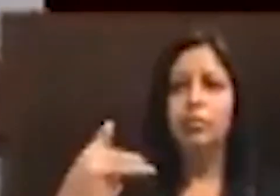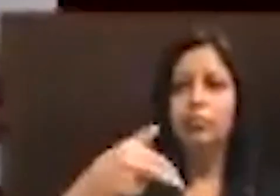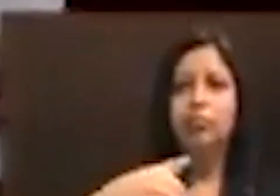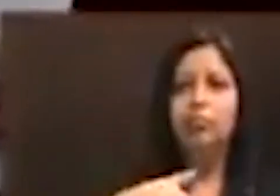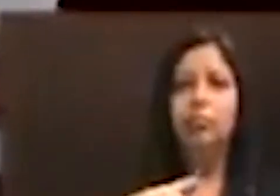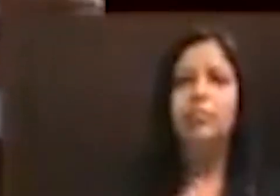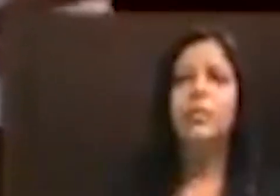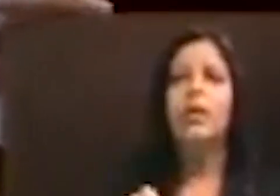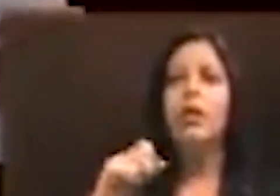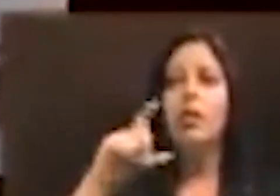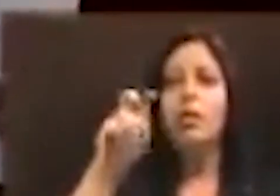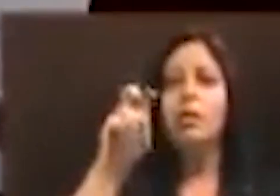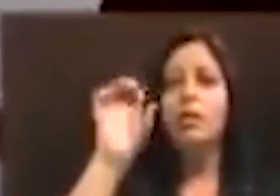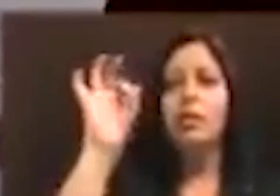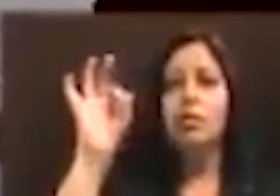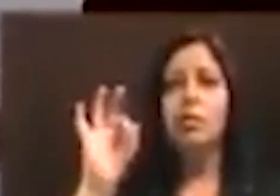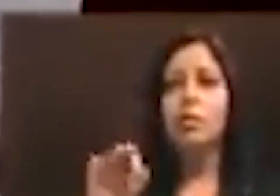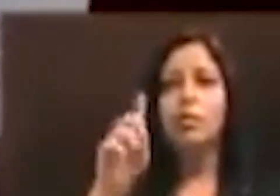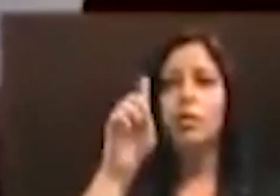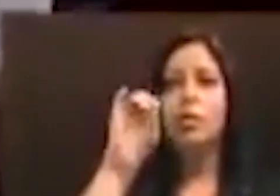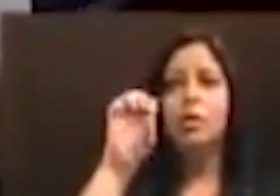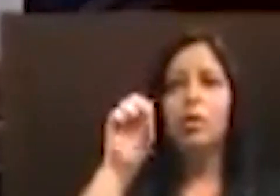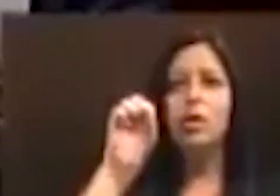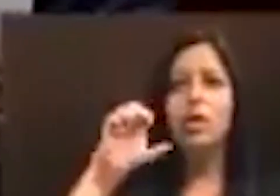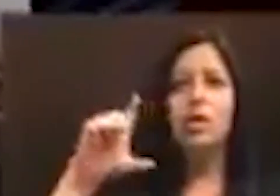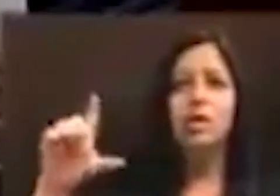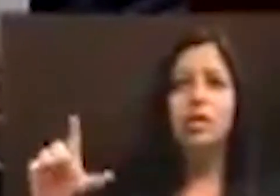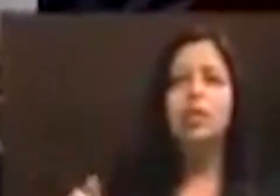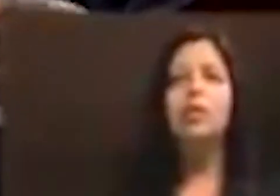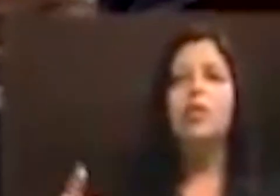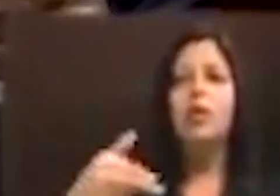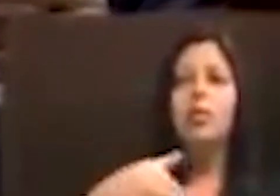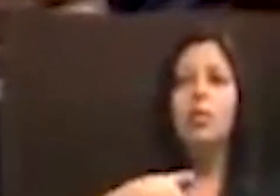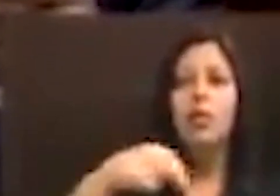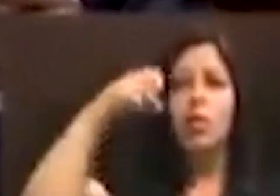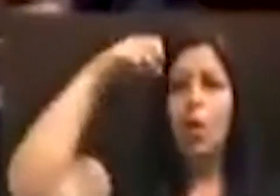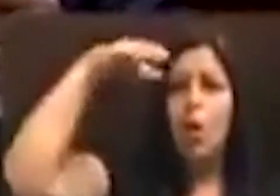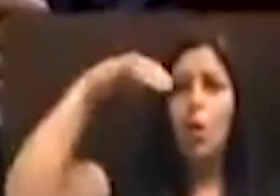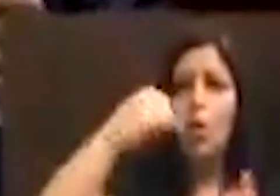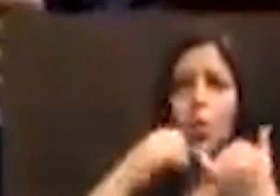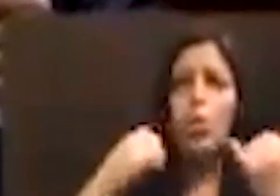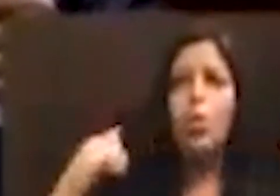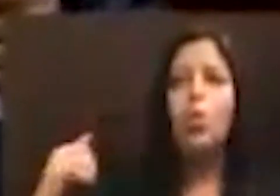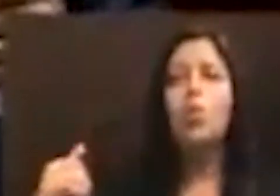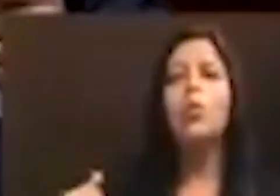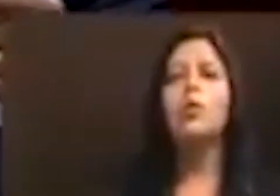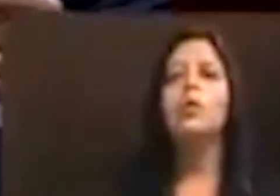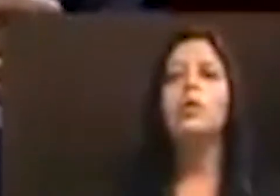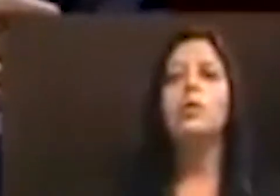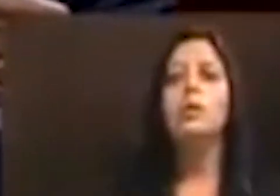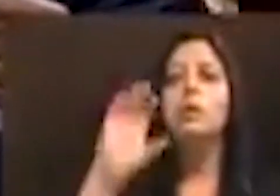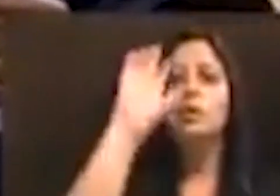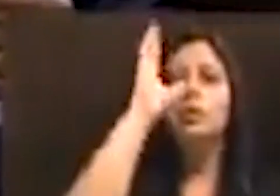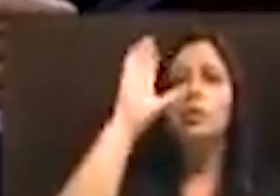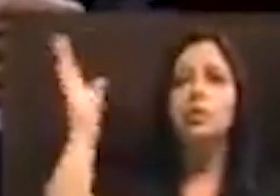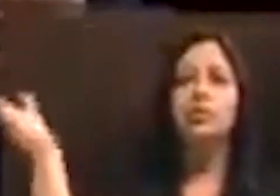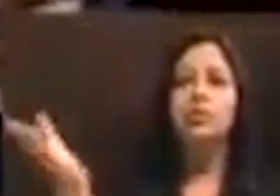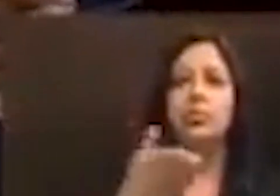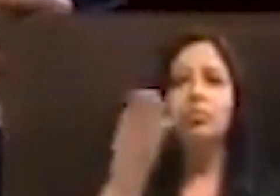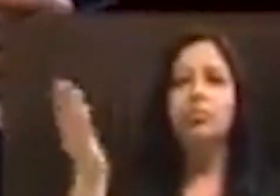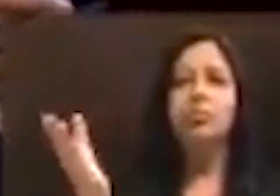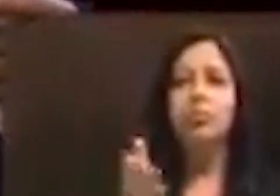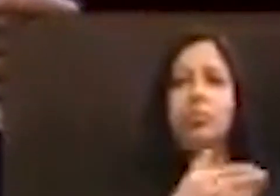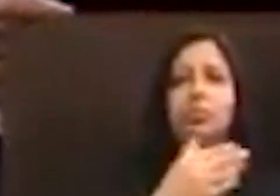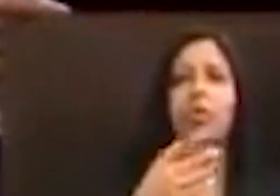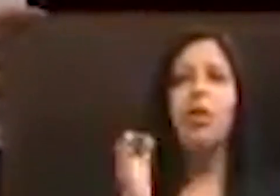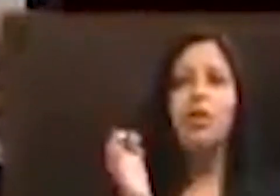aumento de 5% no diesel, aumento da tarifa de luz, desmatamento na Amazônia, foi escondido